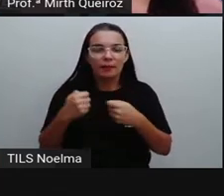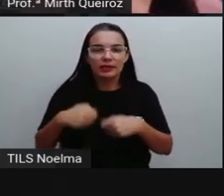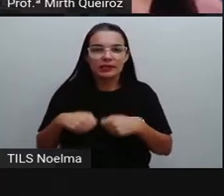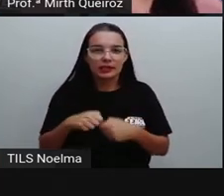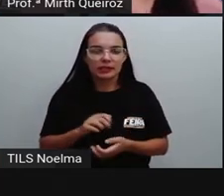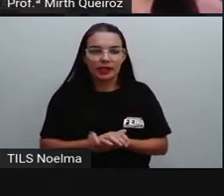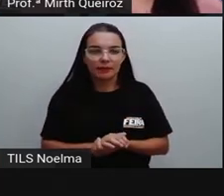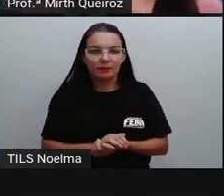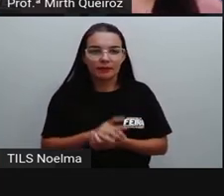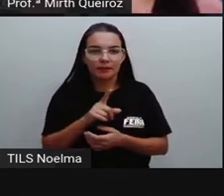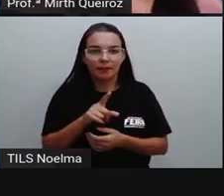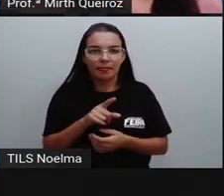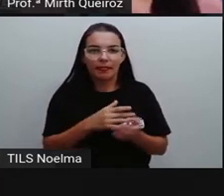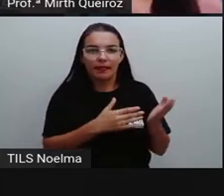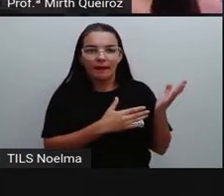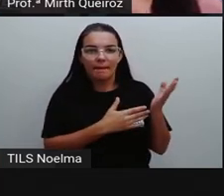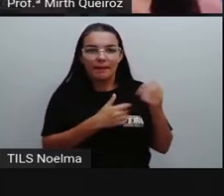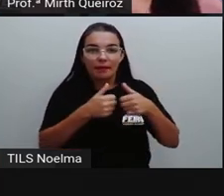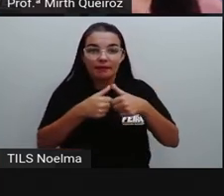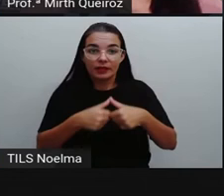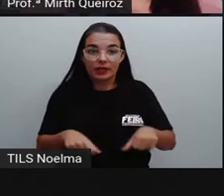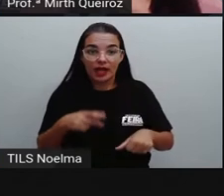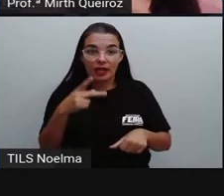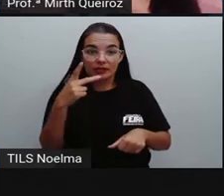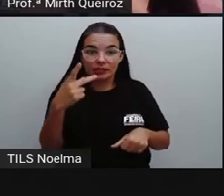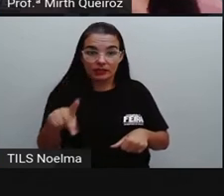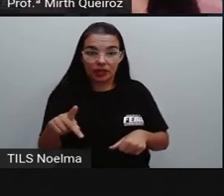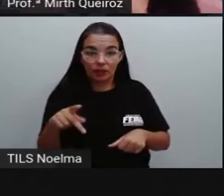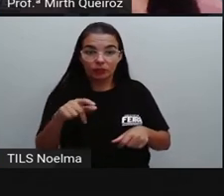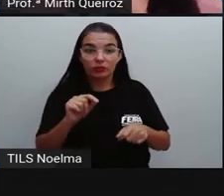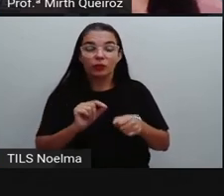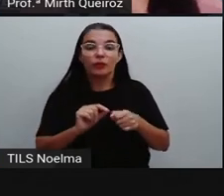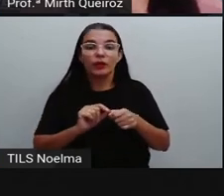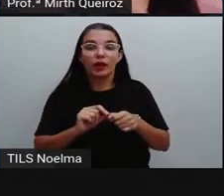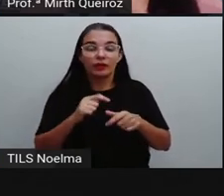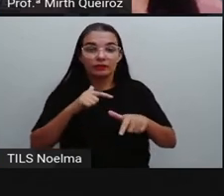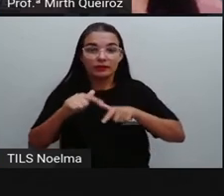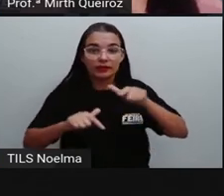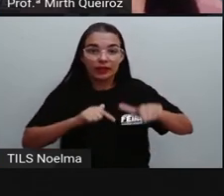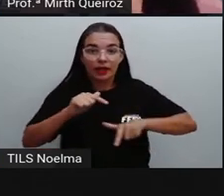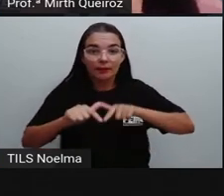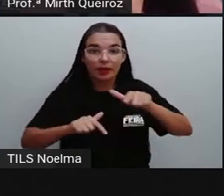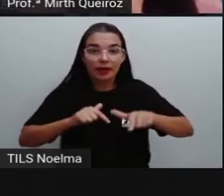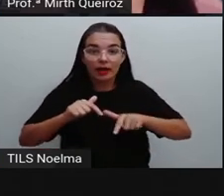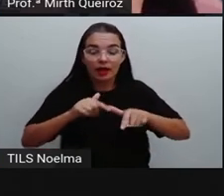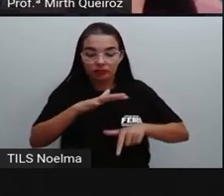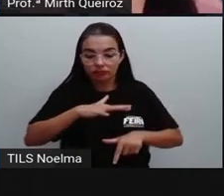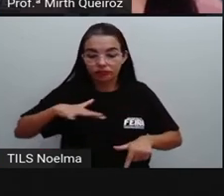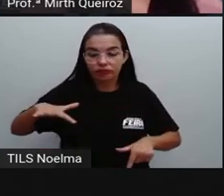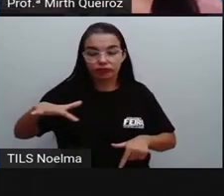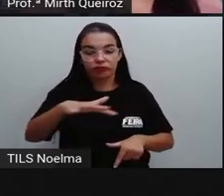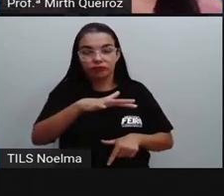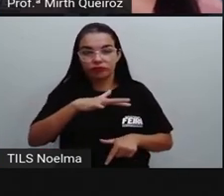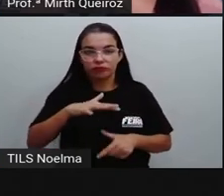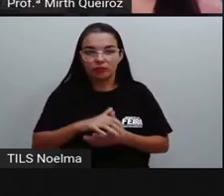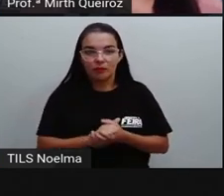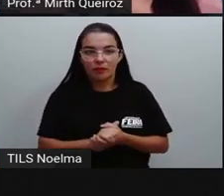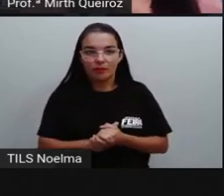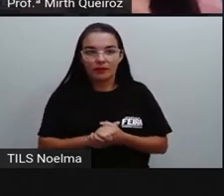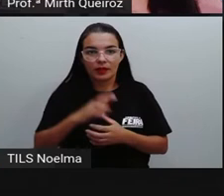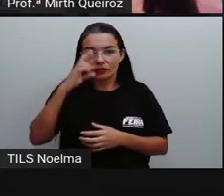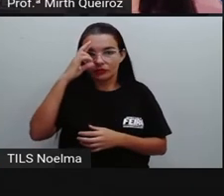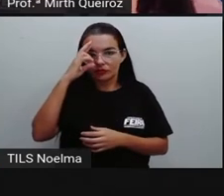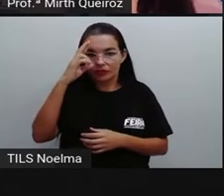Em cargo, ficarão a seu cargo os serviços de supervisora tal. Horário,